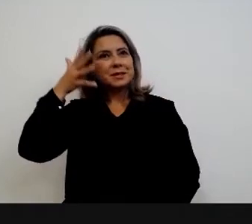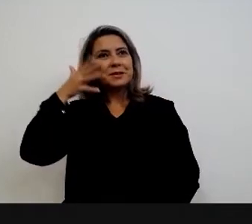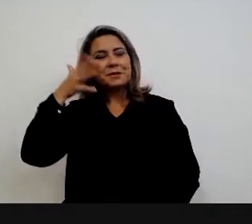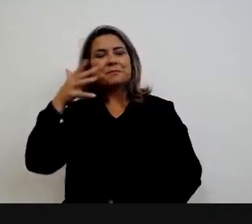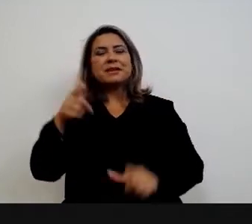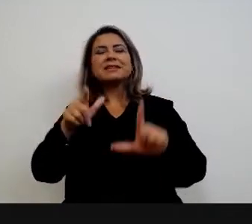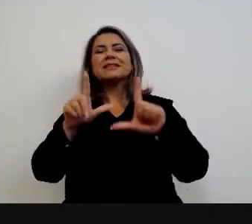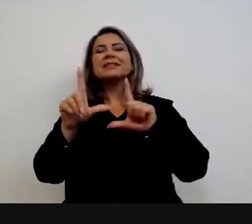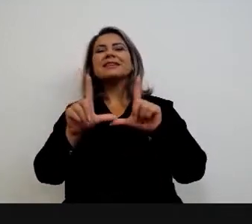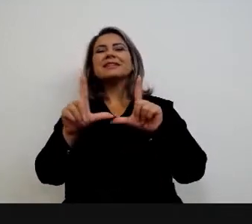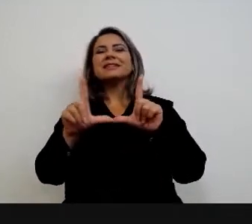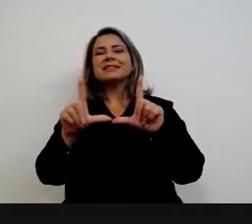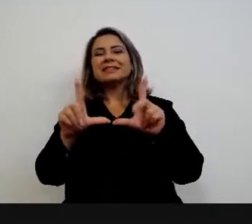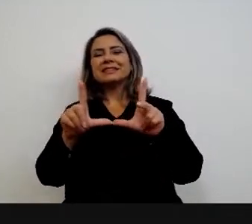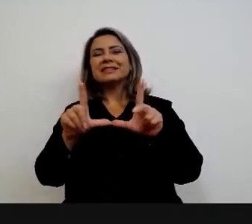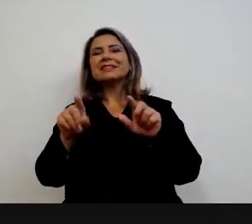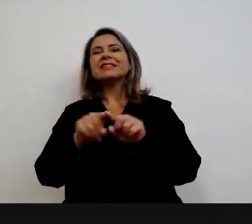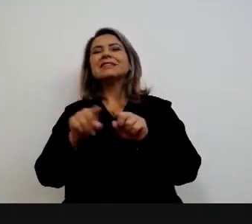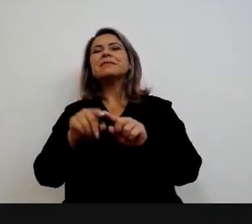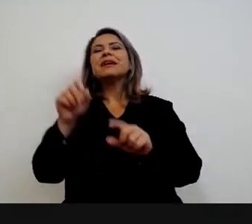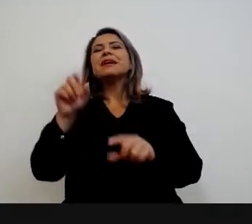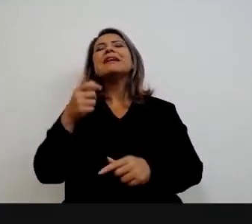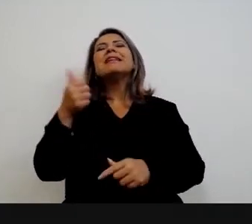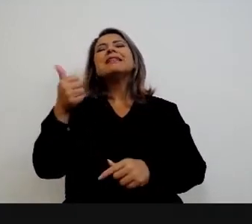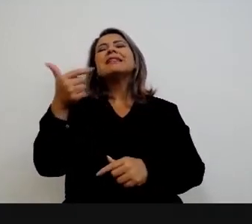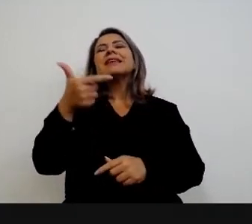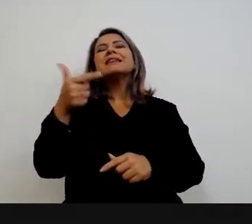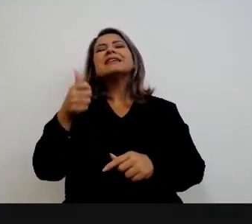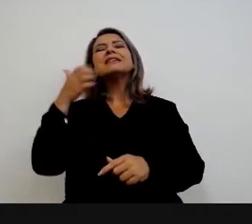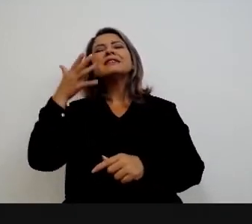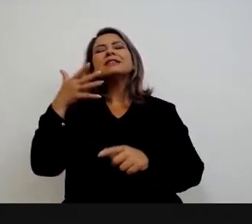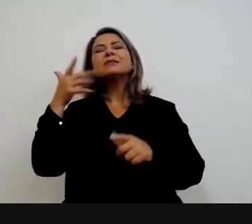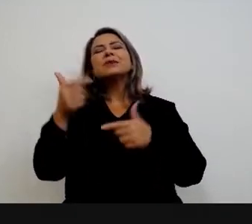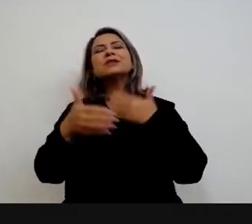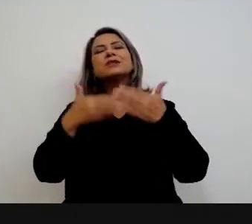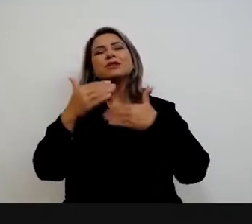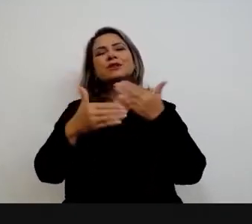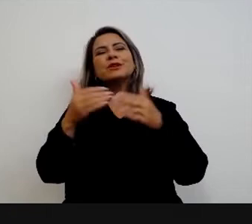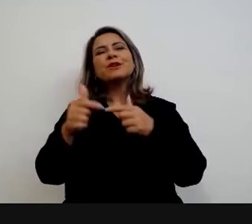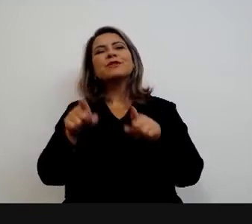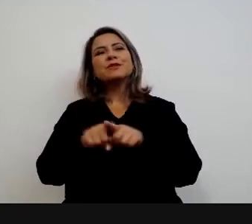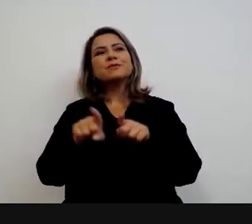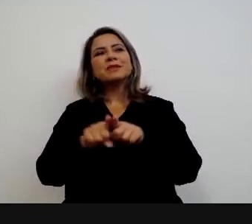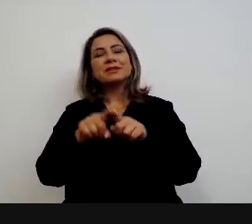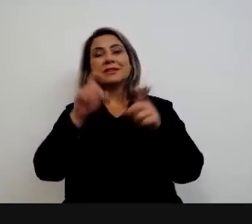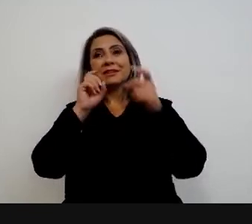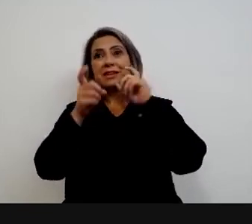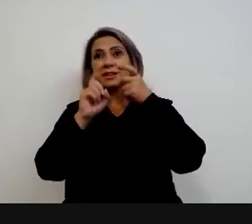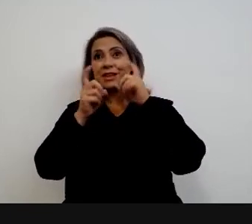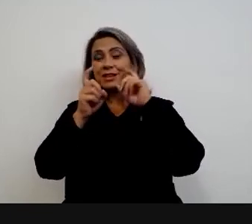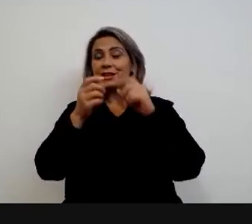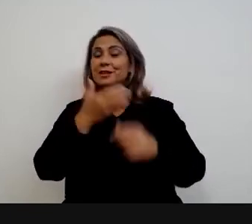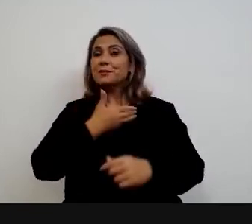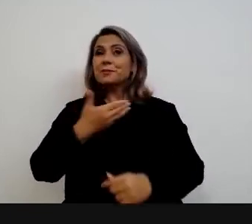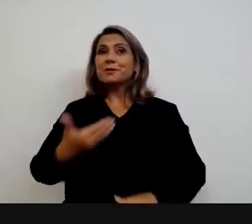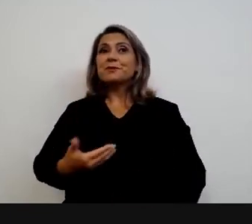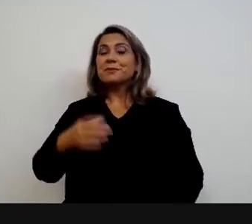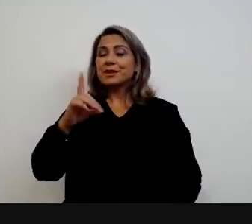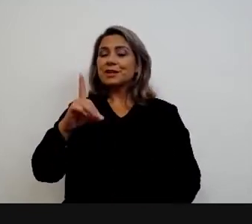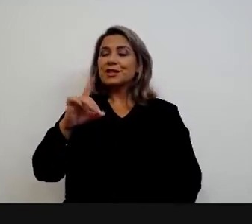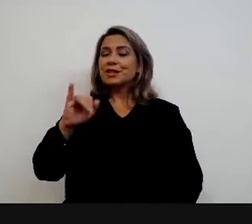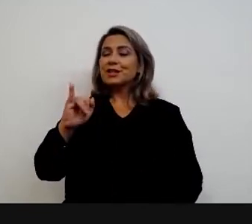Jornada de Pesquisa e Extensão da Câmara dos Deputados, que será proferida pelo presidente da Escola Nacional de Administração Pública,